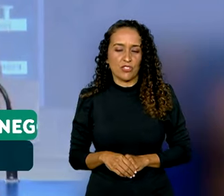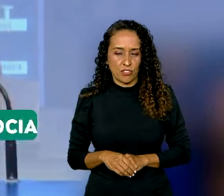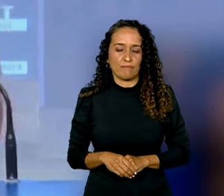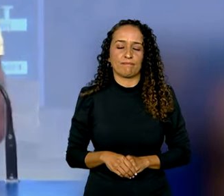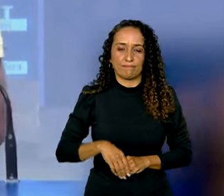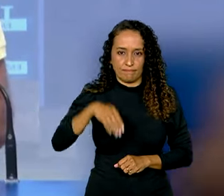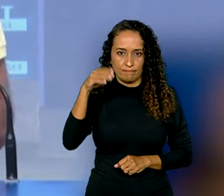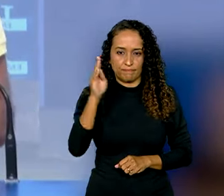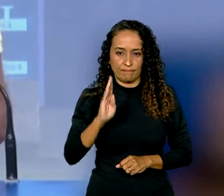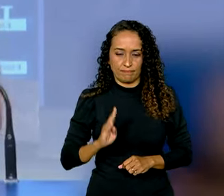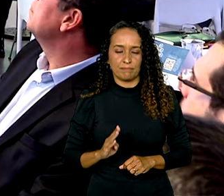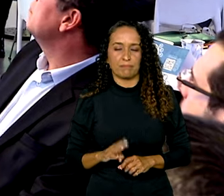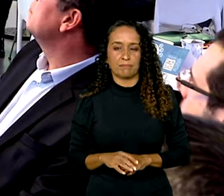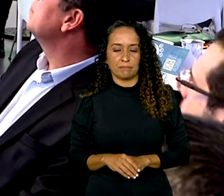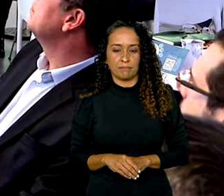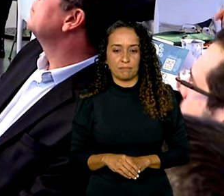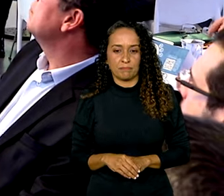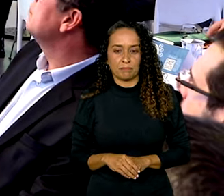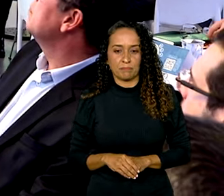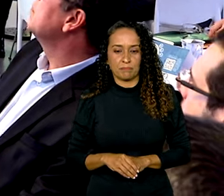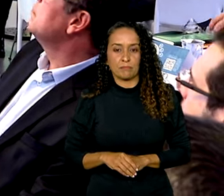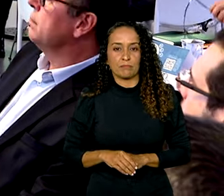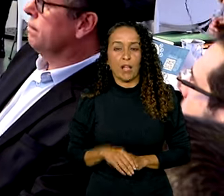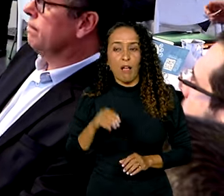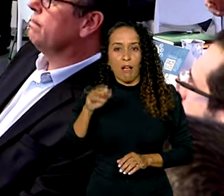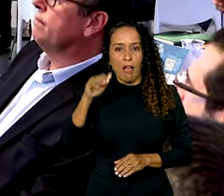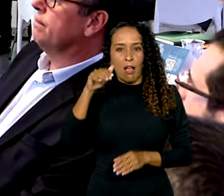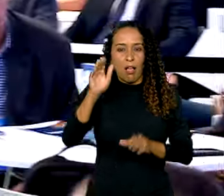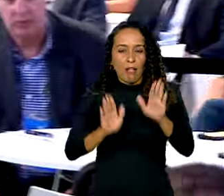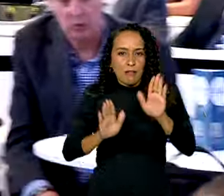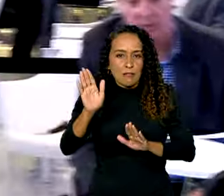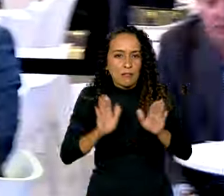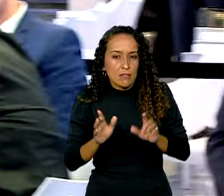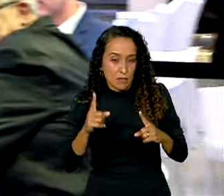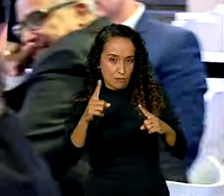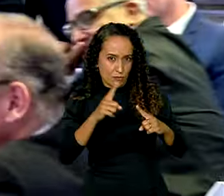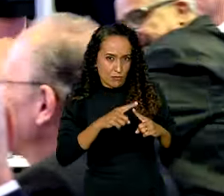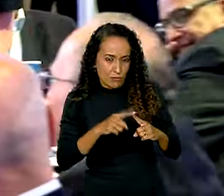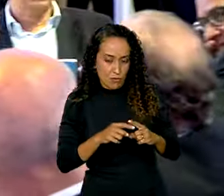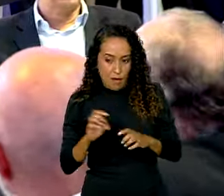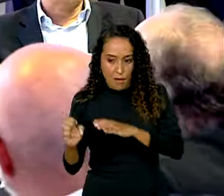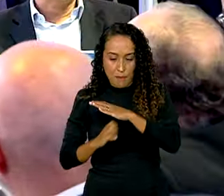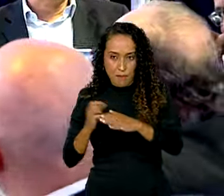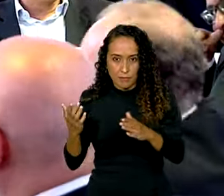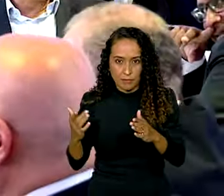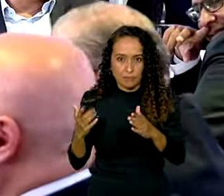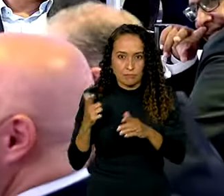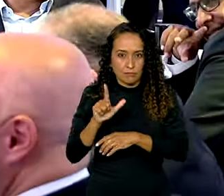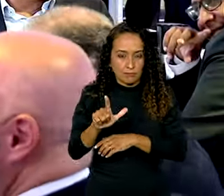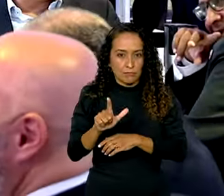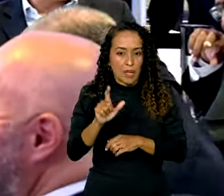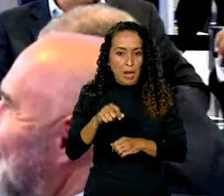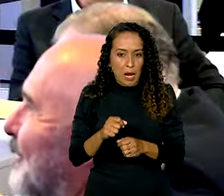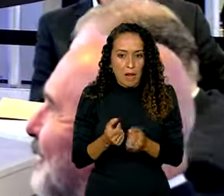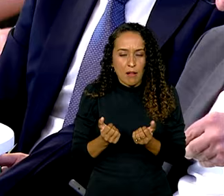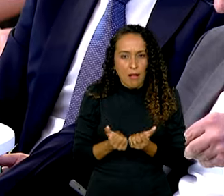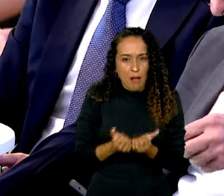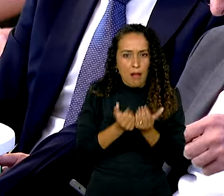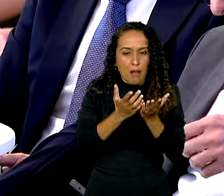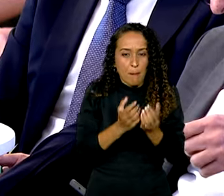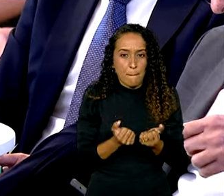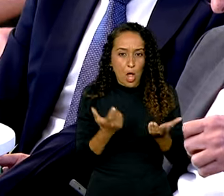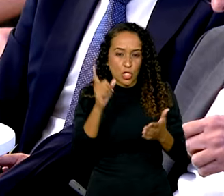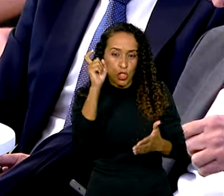nosso Brasil. Em licitações desse tipo, a empresa vencedora é aquela que oferece o maior desconto